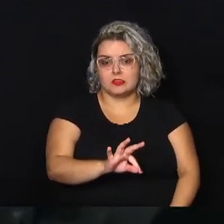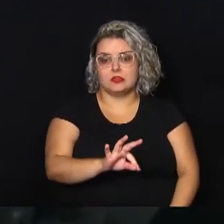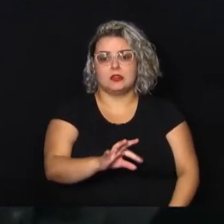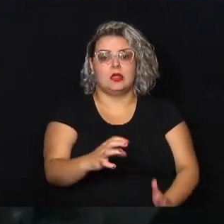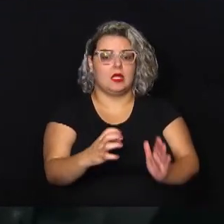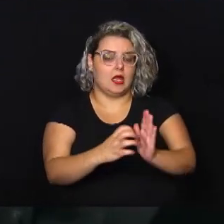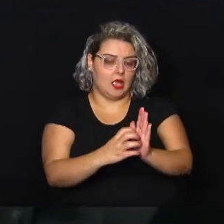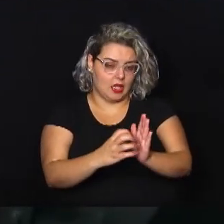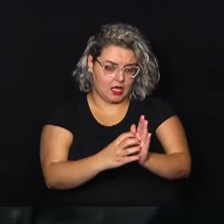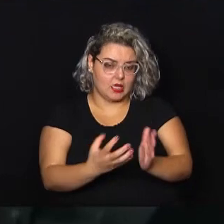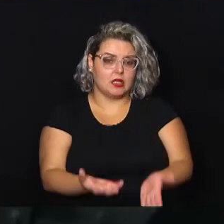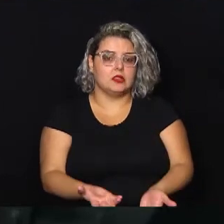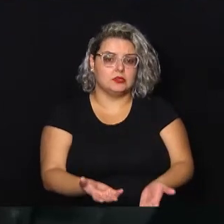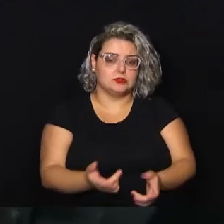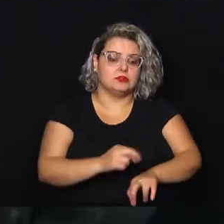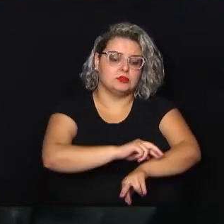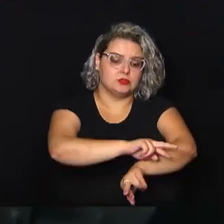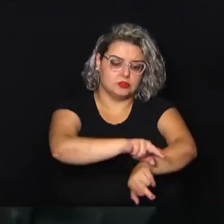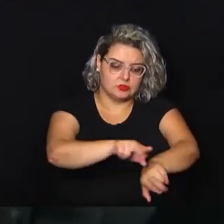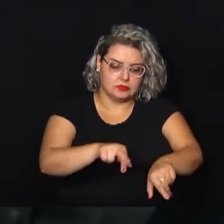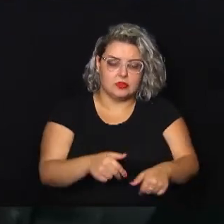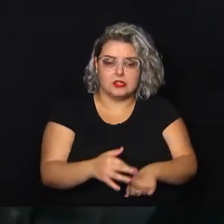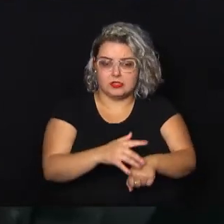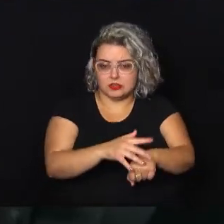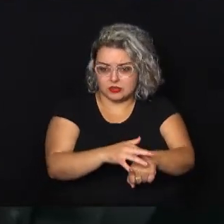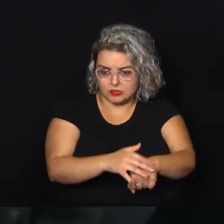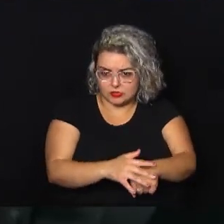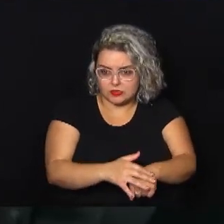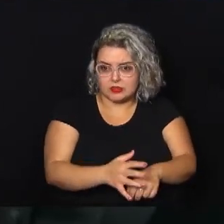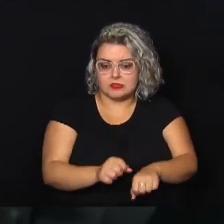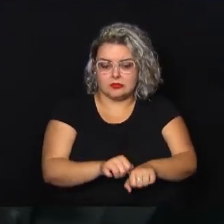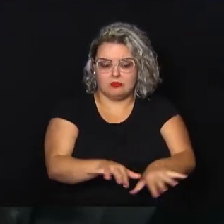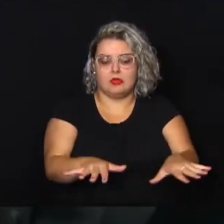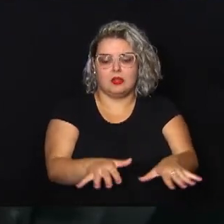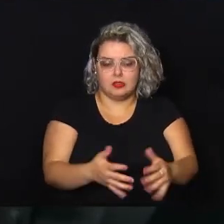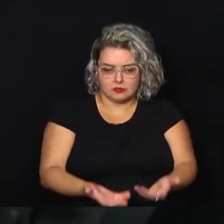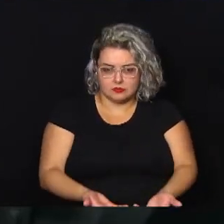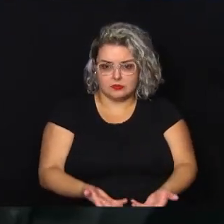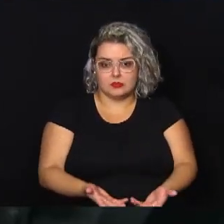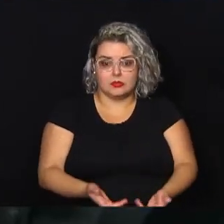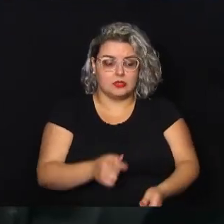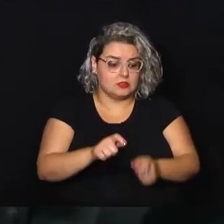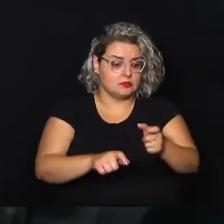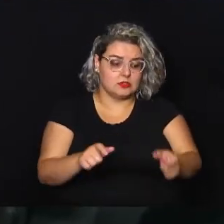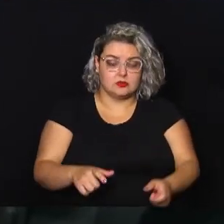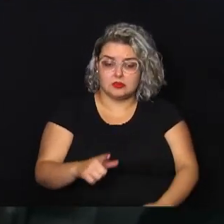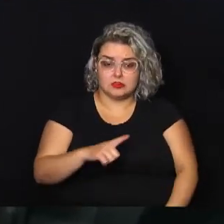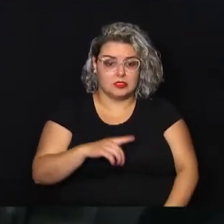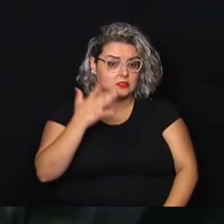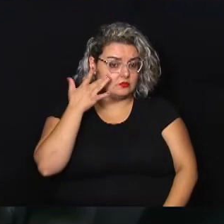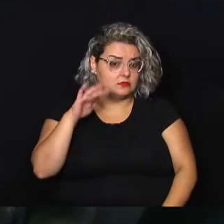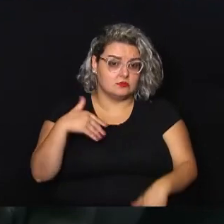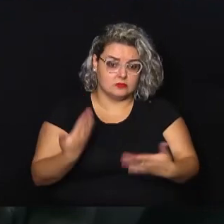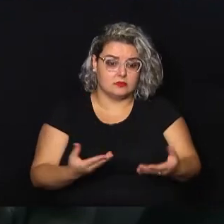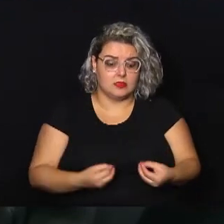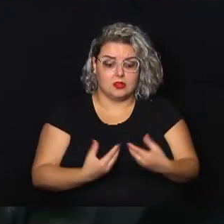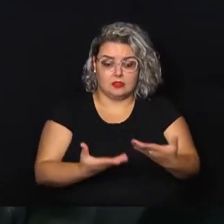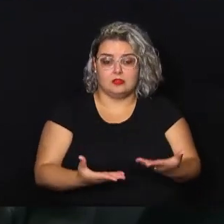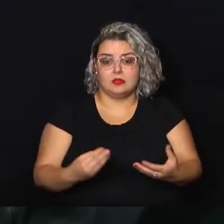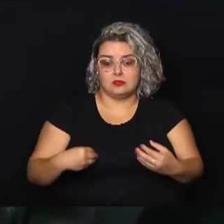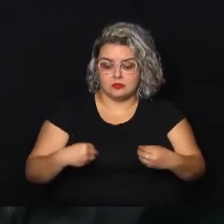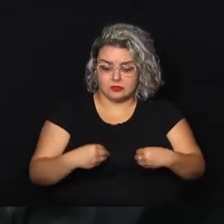que é um serviço que tem aqui no centro, muita gente não sabe, e consegue ali trazer não só os exames